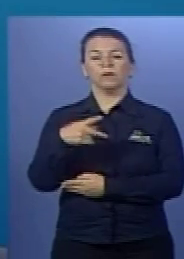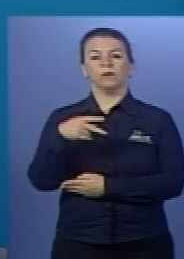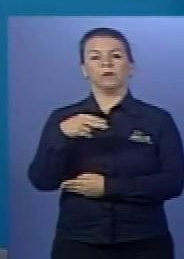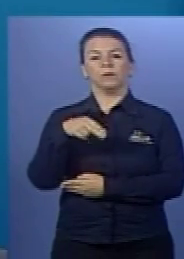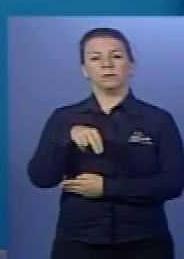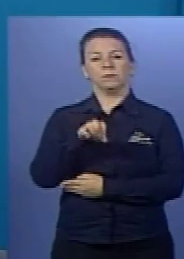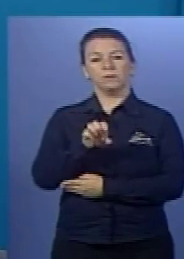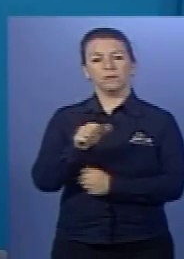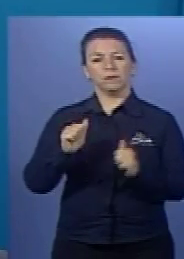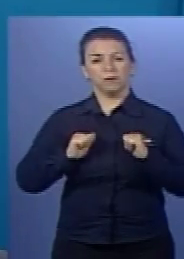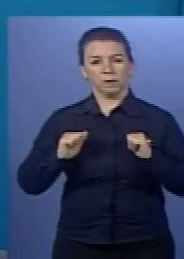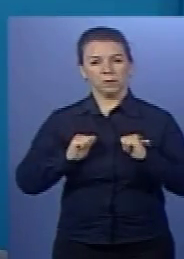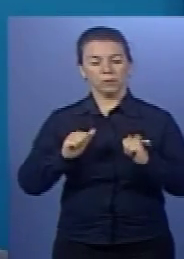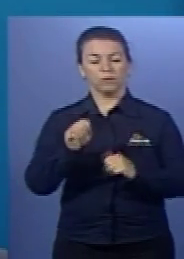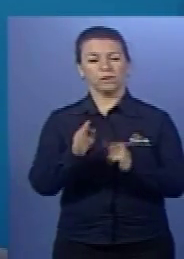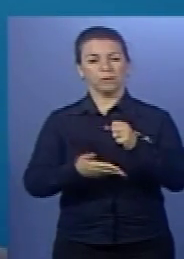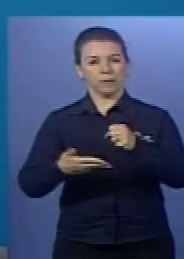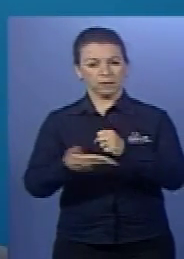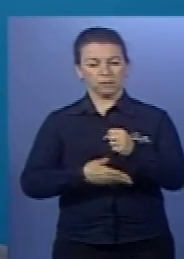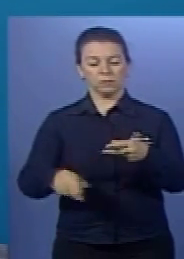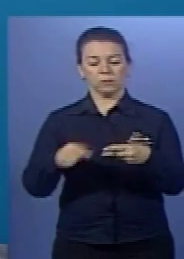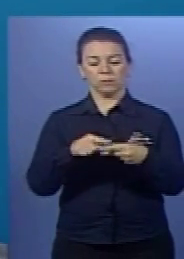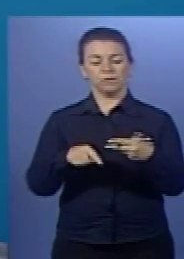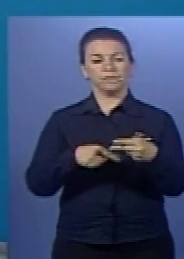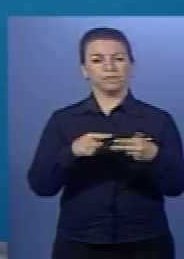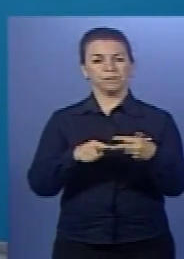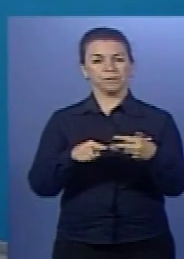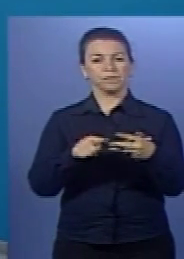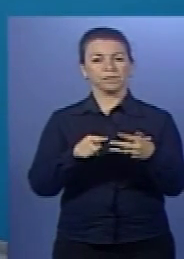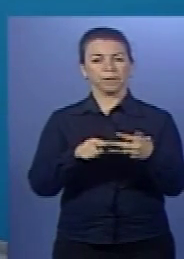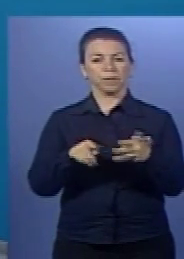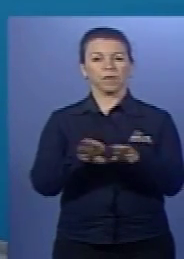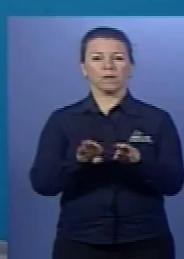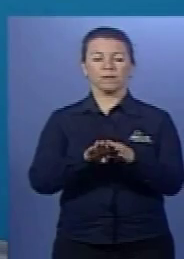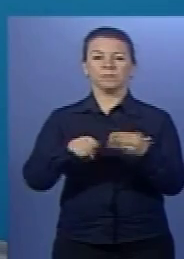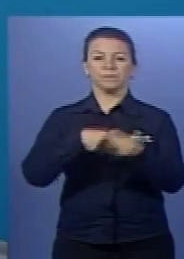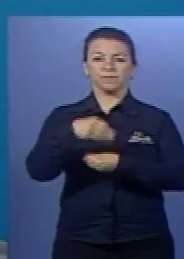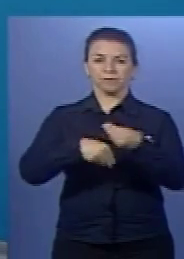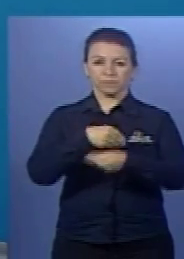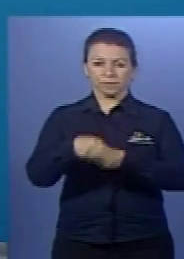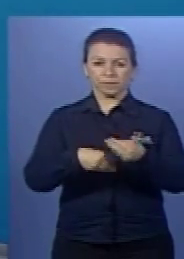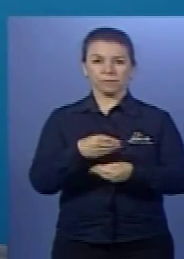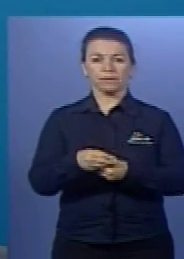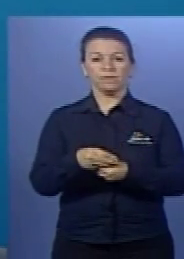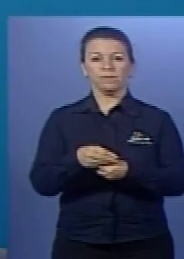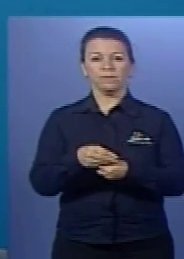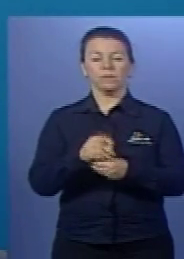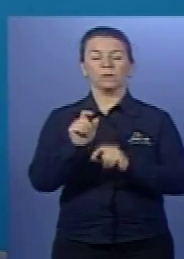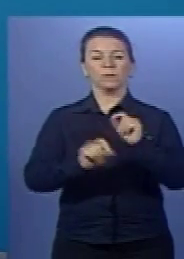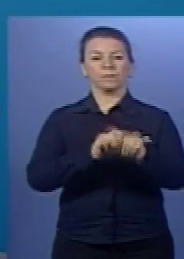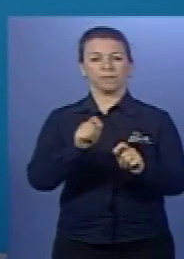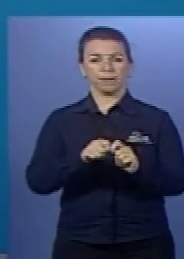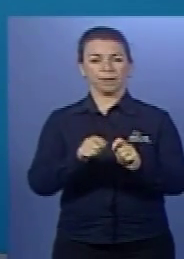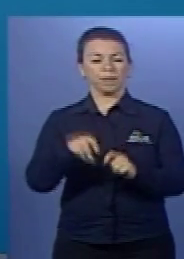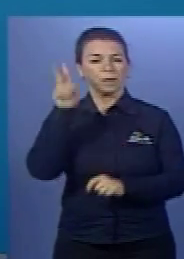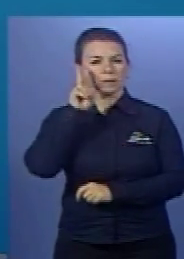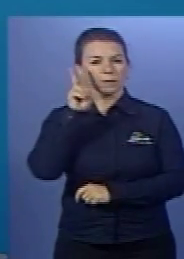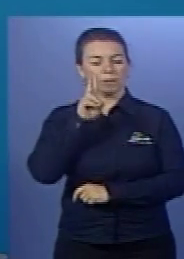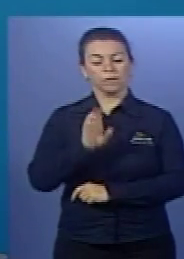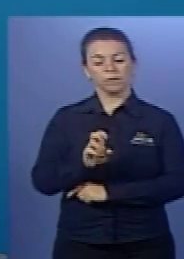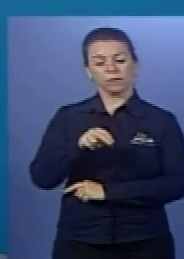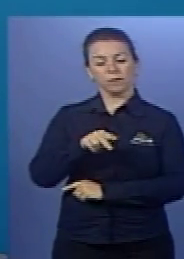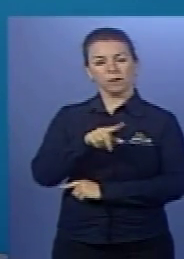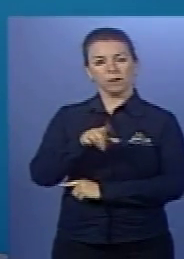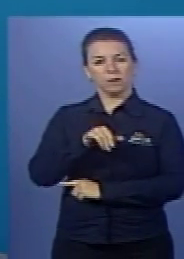abordado nesta questão. Outro fator que vai influenciar a enzima é o substrato sobre o qual ela age. Exemplo. Lembre que as enzimas